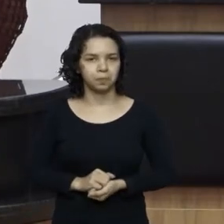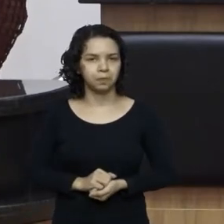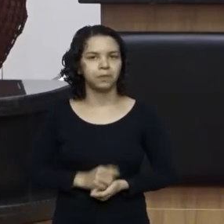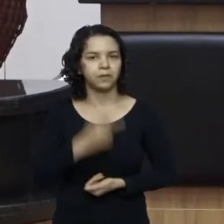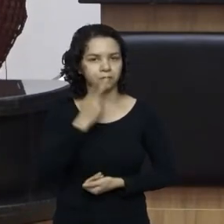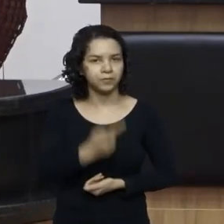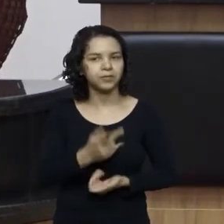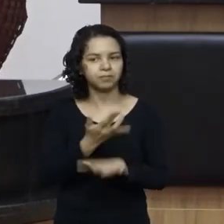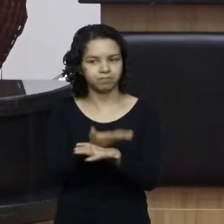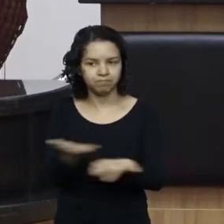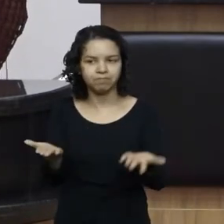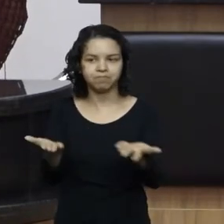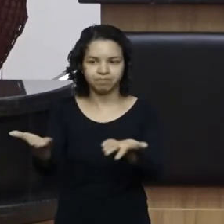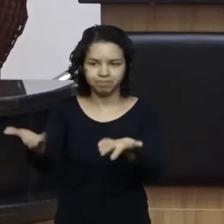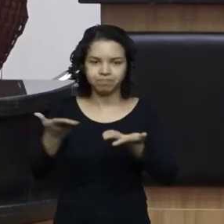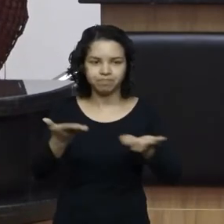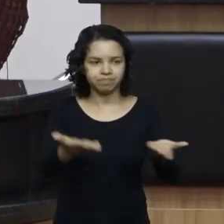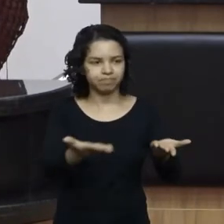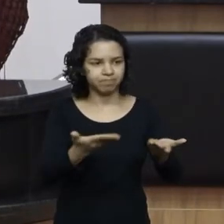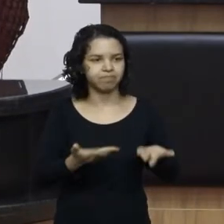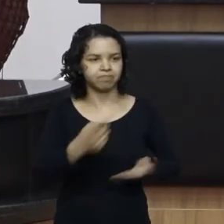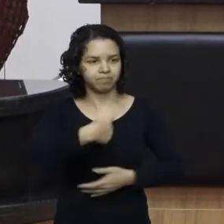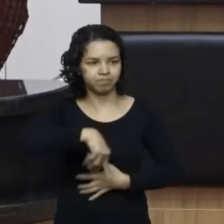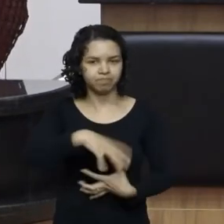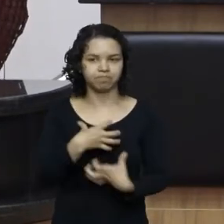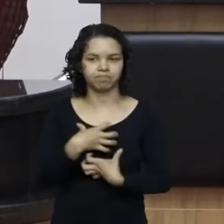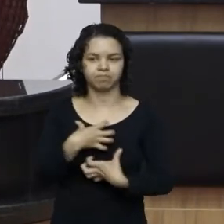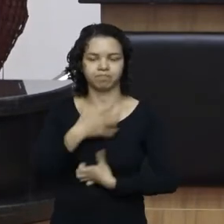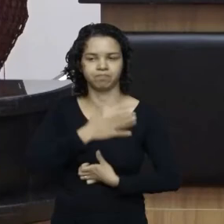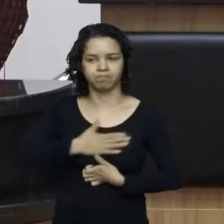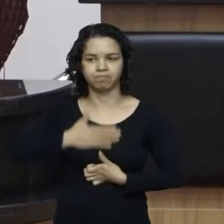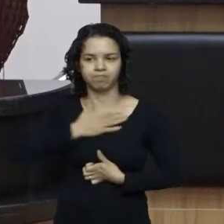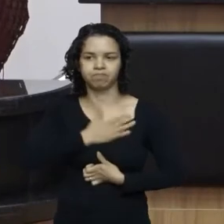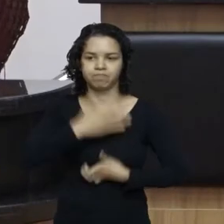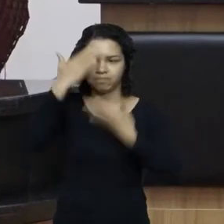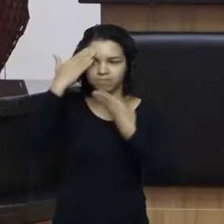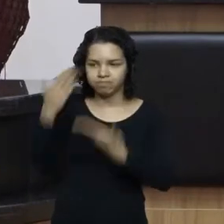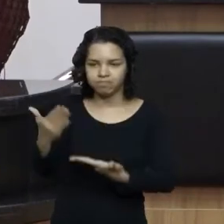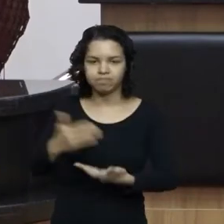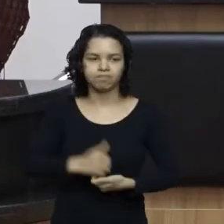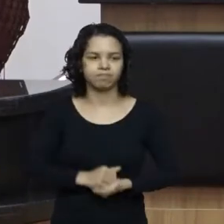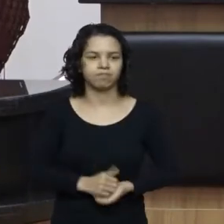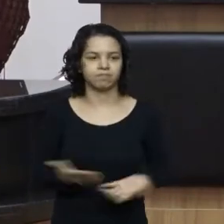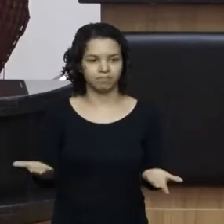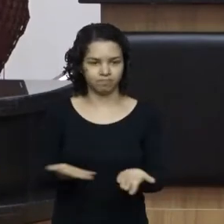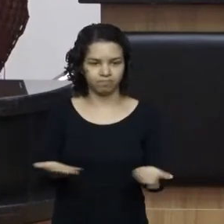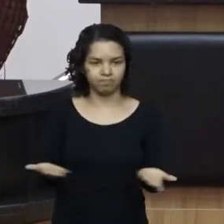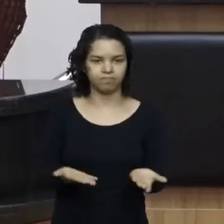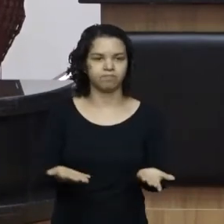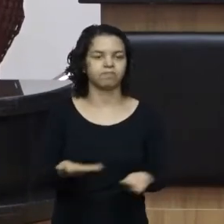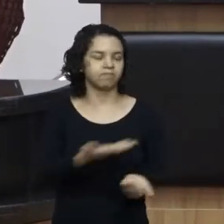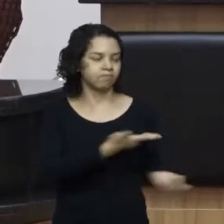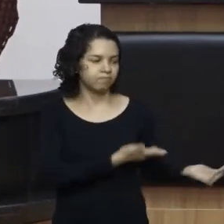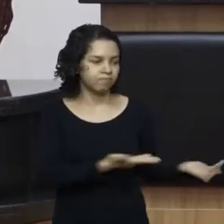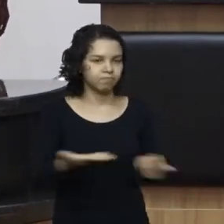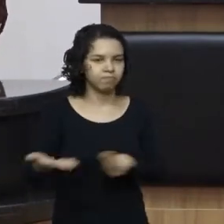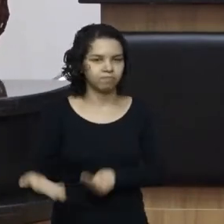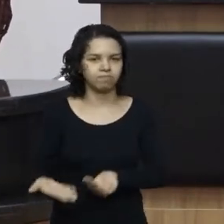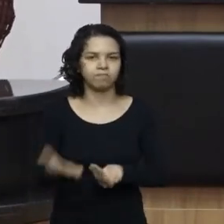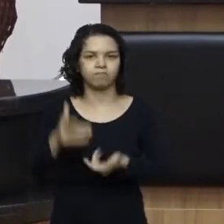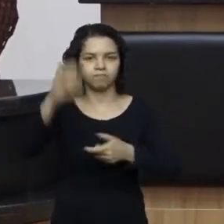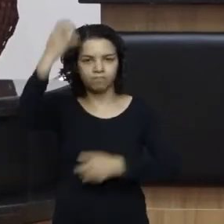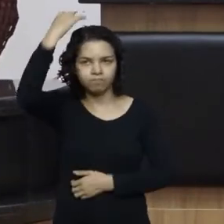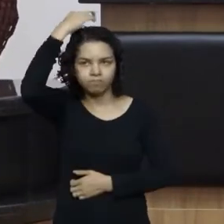esse convite para vocês. Para nós, é uma satisfação estar aqui. Muito obrigado. Eu quero passar a palavra agora para a nossa rainha,